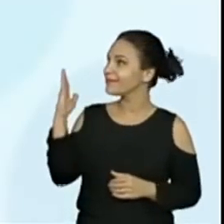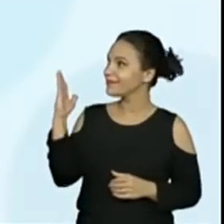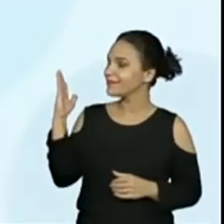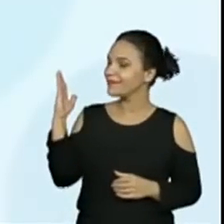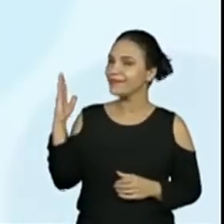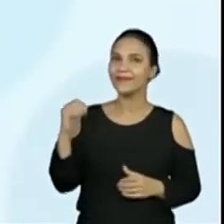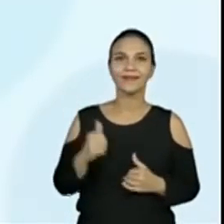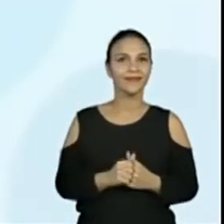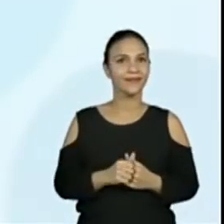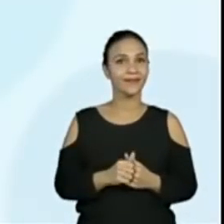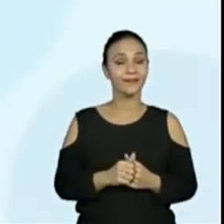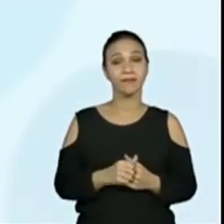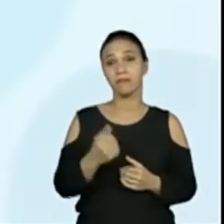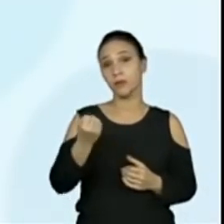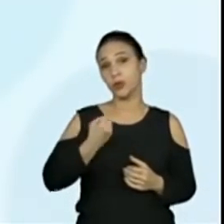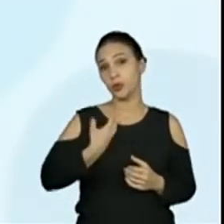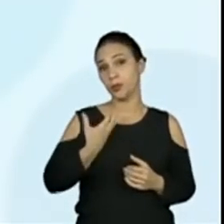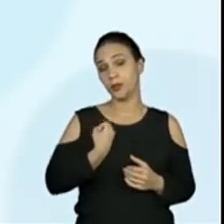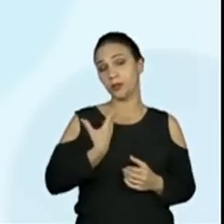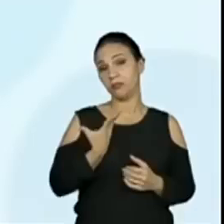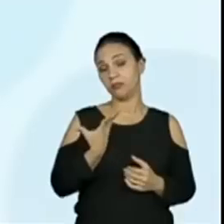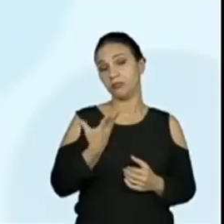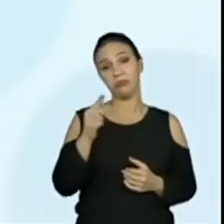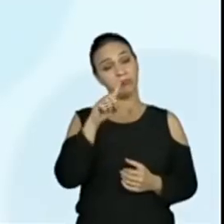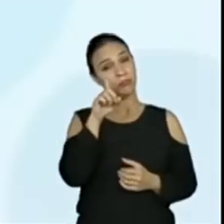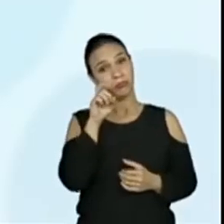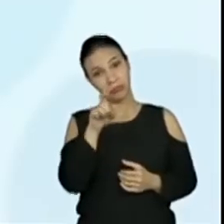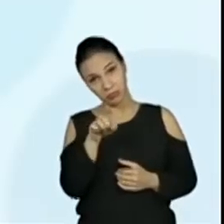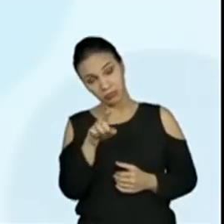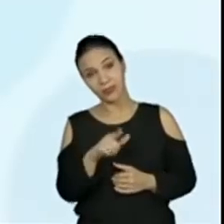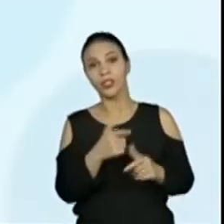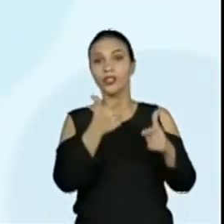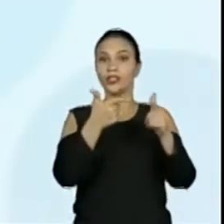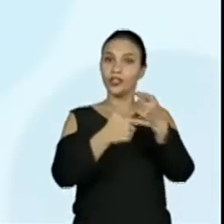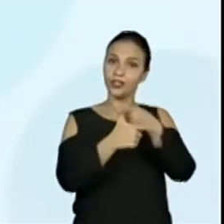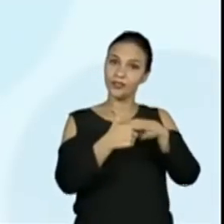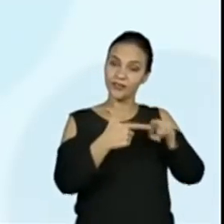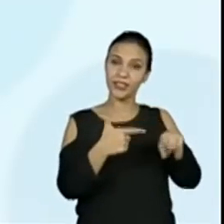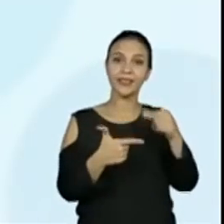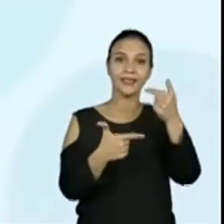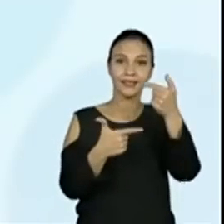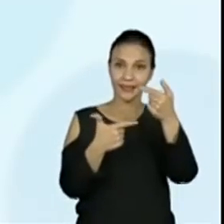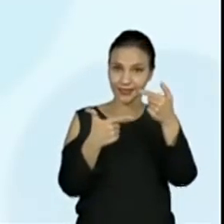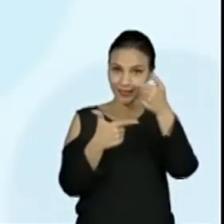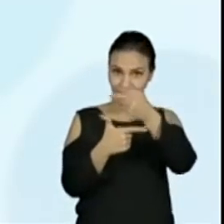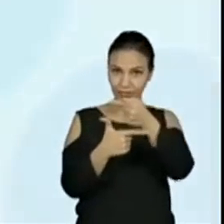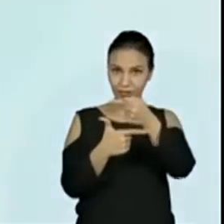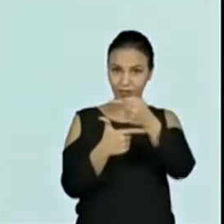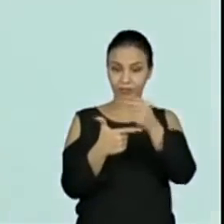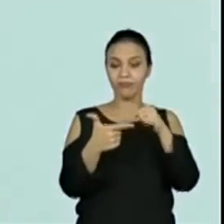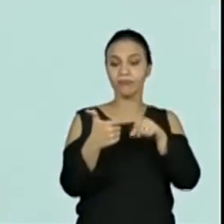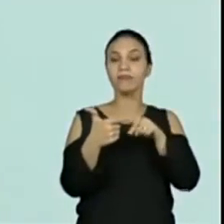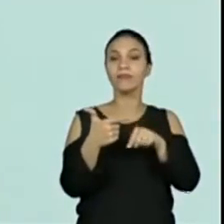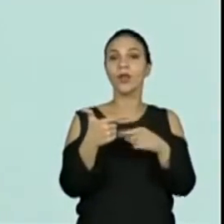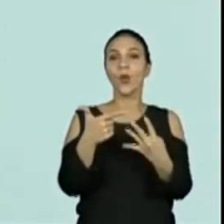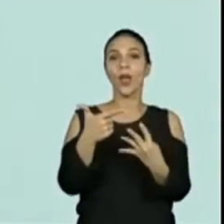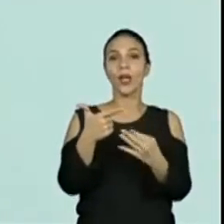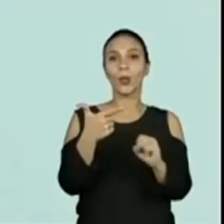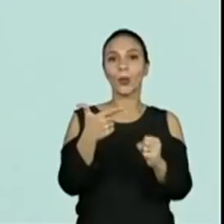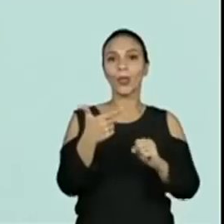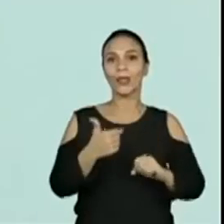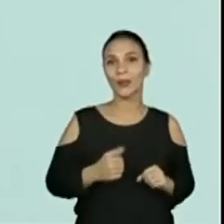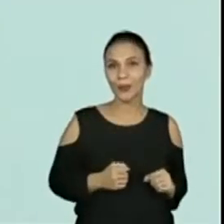Um número dividido por 7 que é igual a 48. Um número dividido por 7